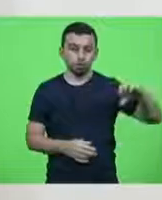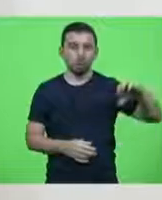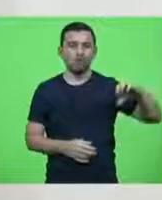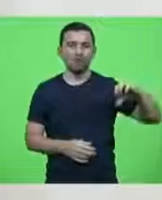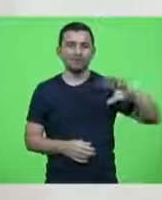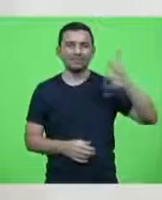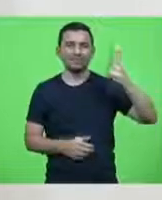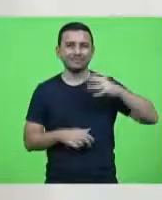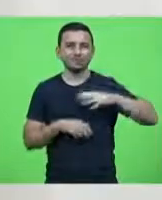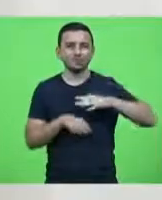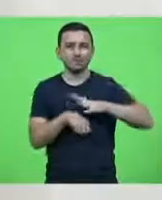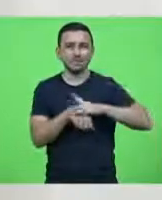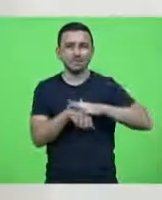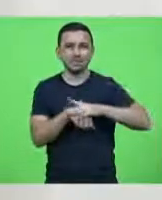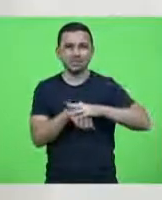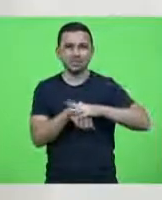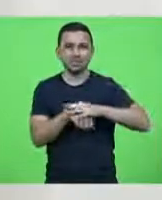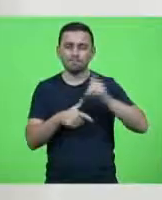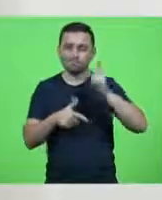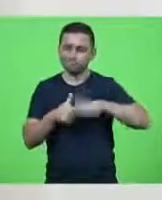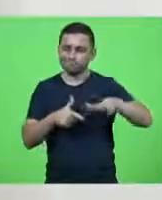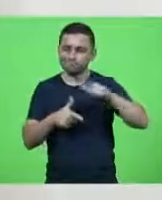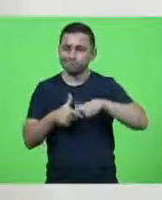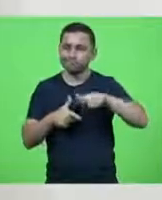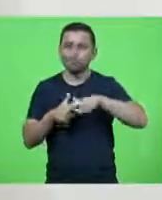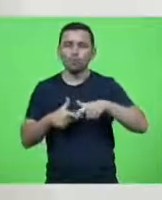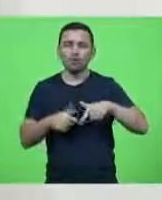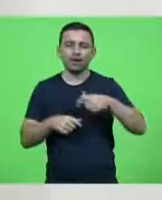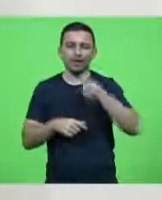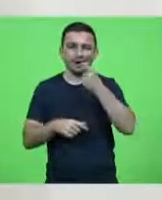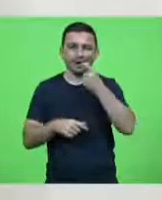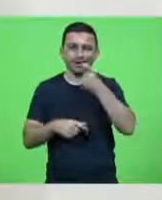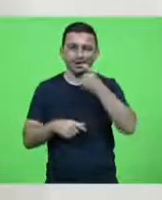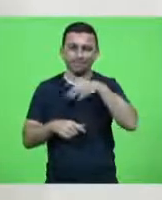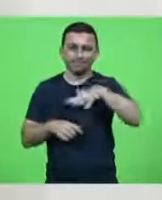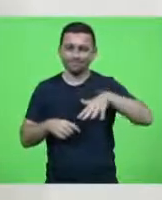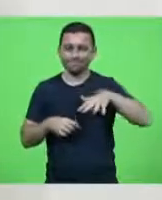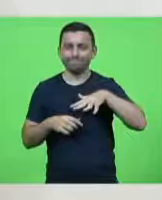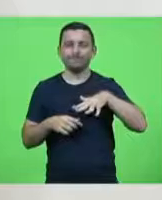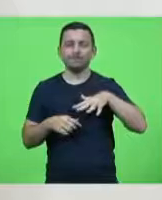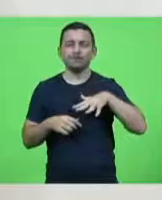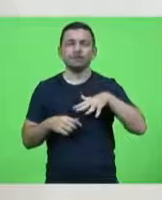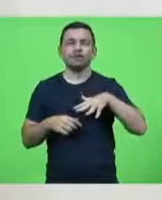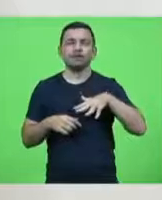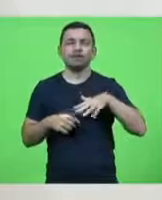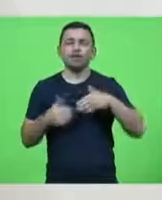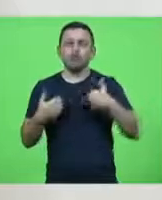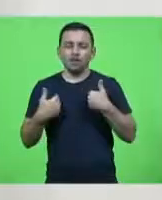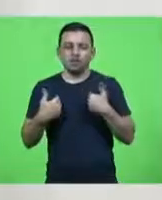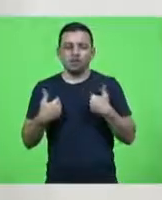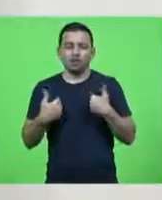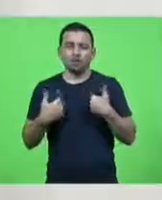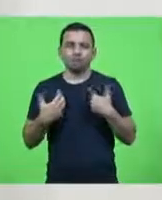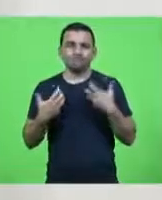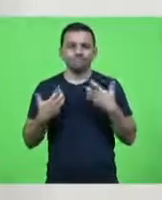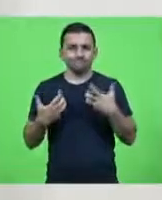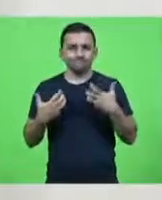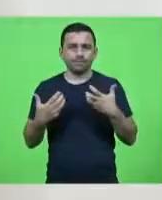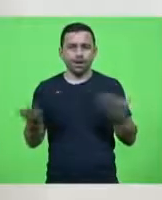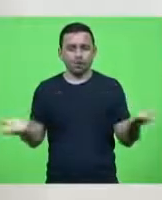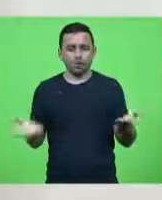degenerativa, mas quero usar aqui esse espaço para enaltecer o grande legado